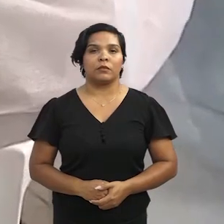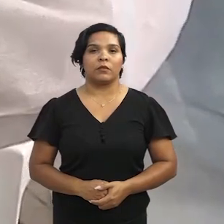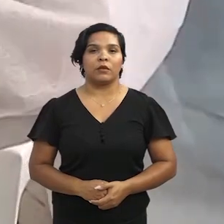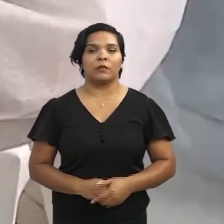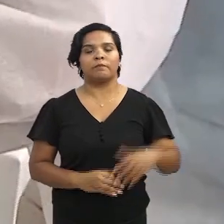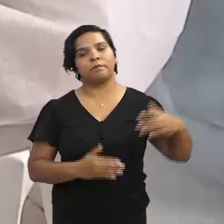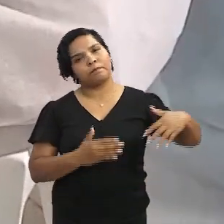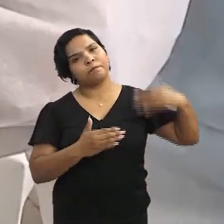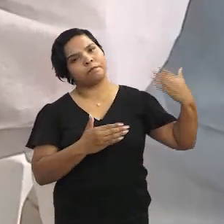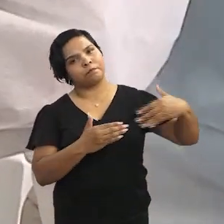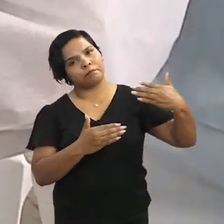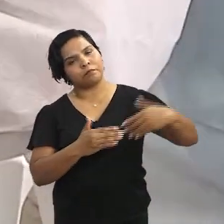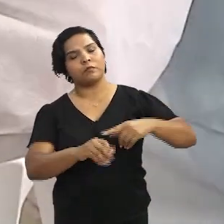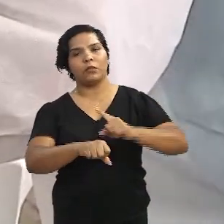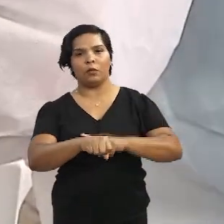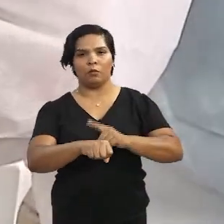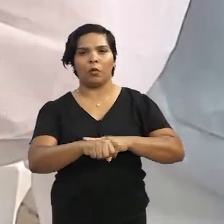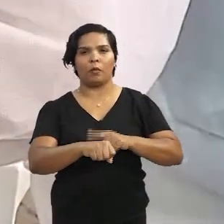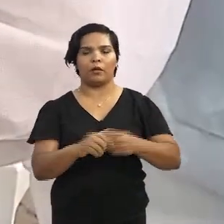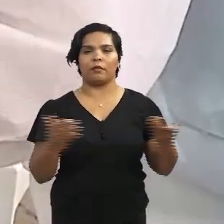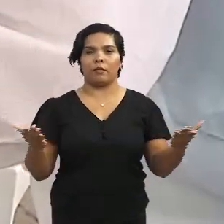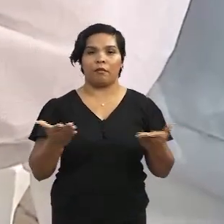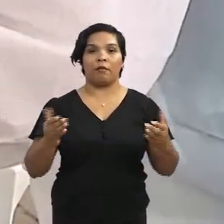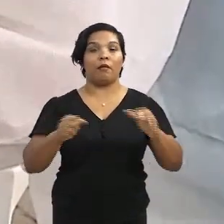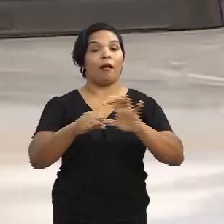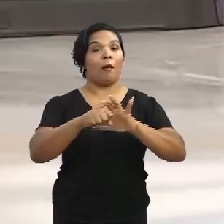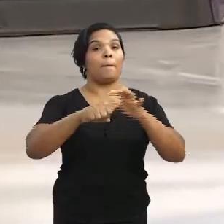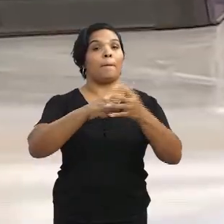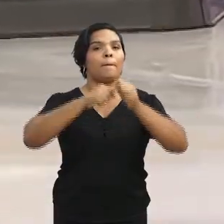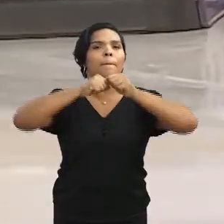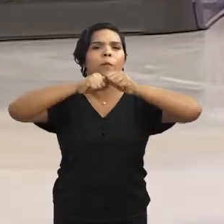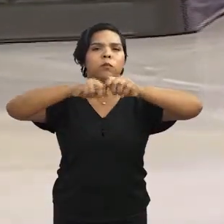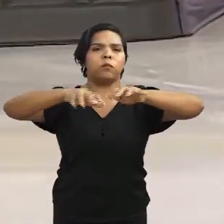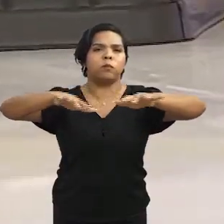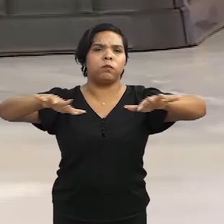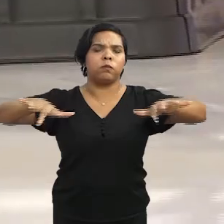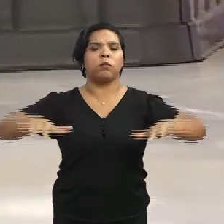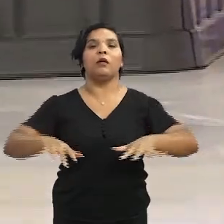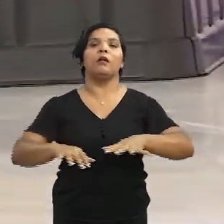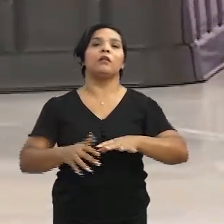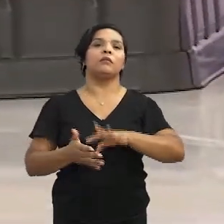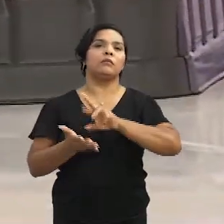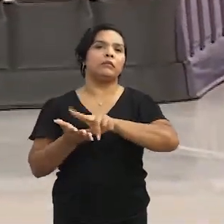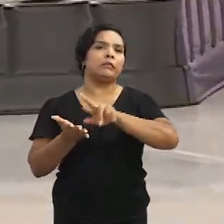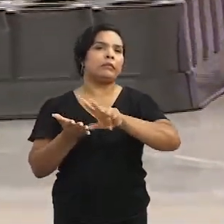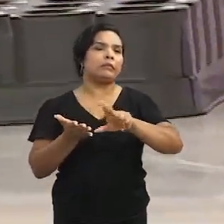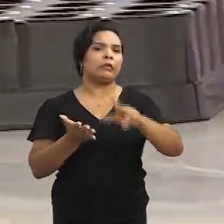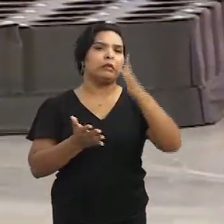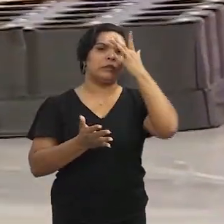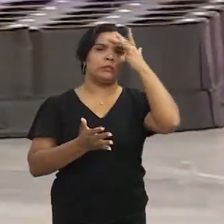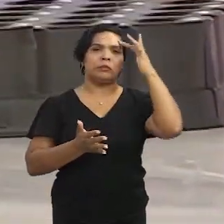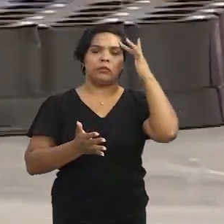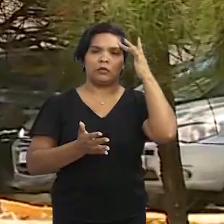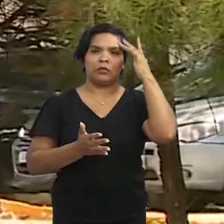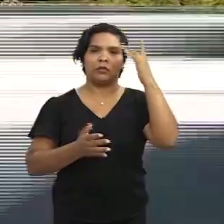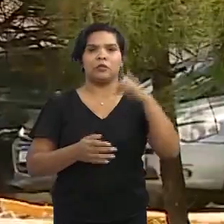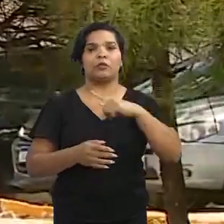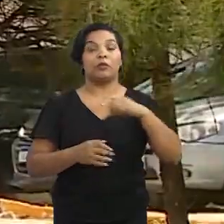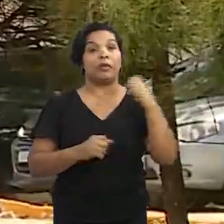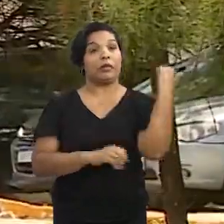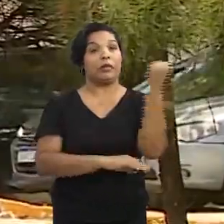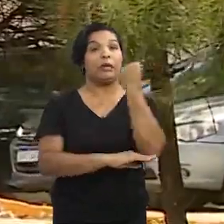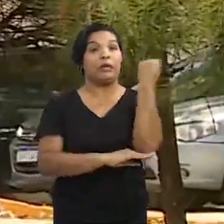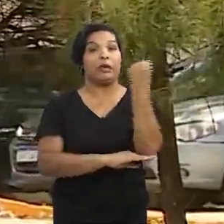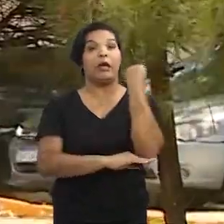A gente passou, né, num momento recente, a pandemia, onde muitos casos tiveram um